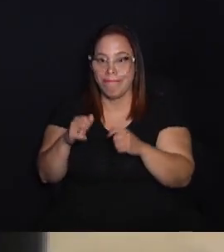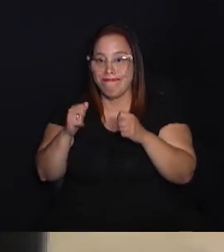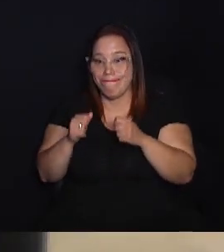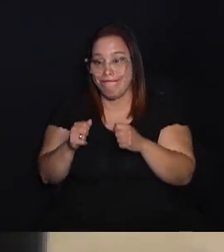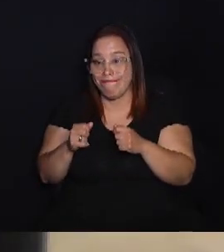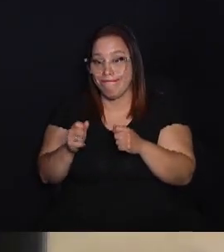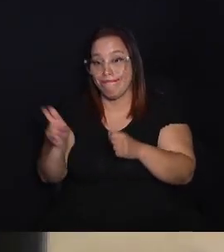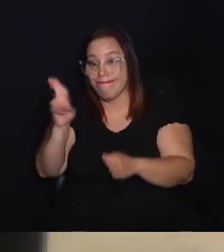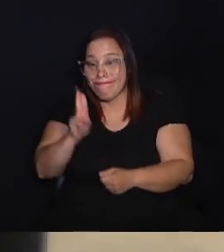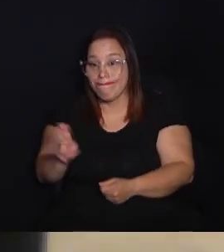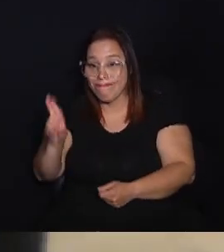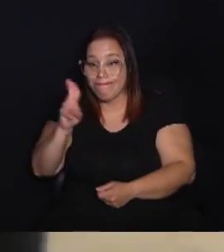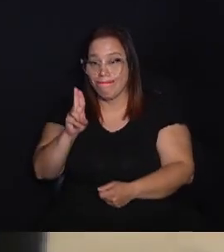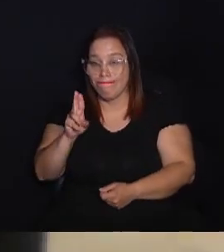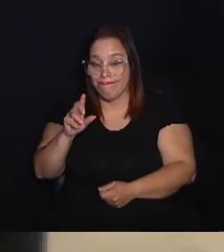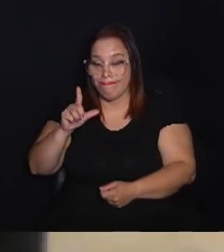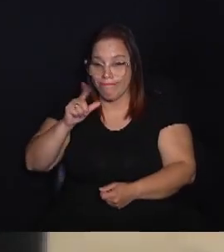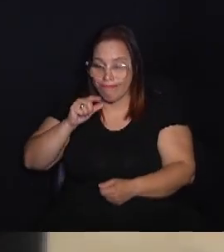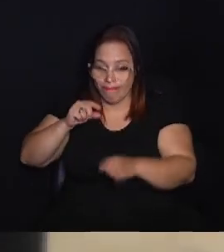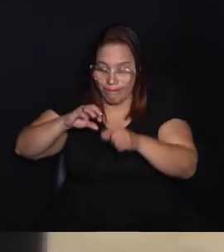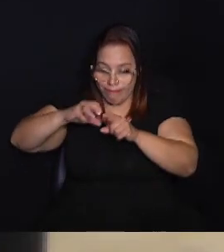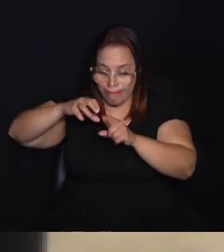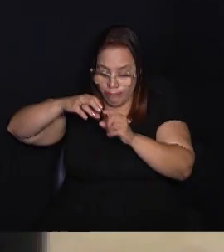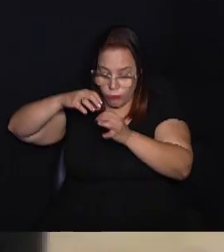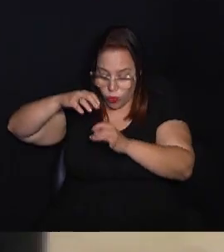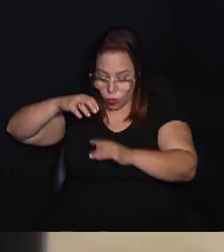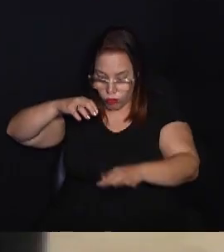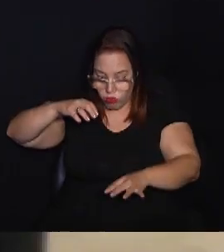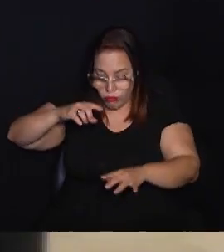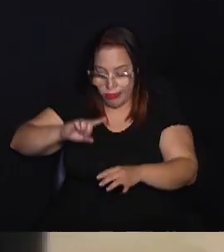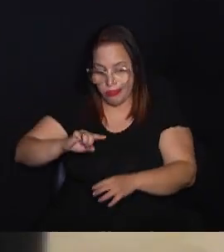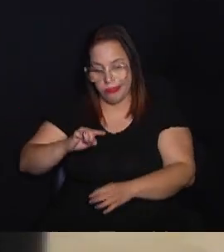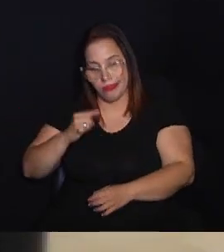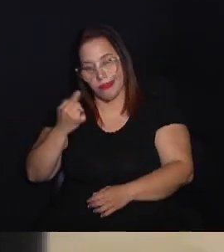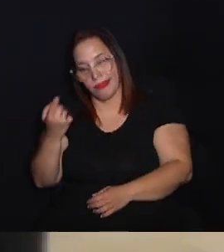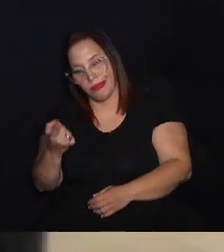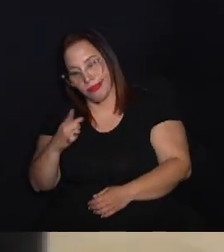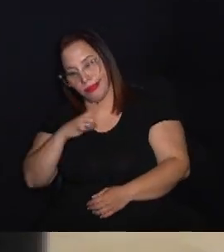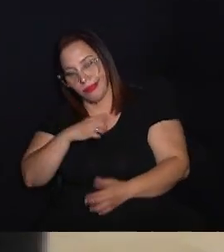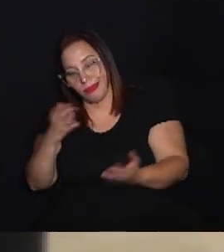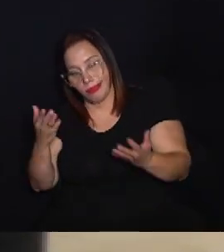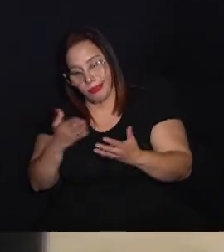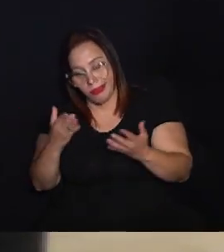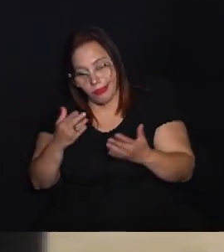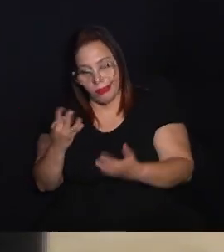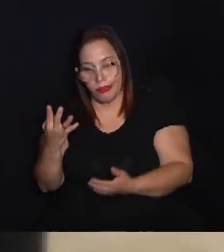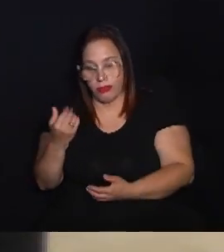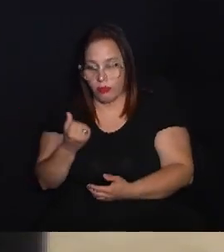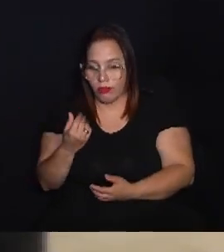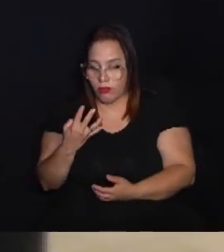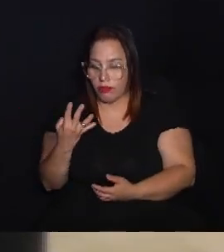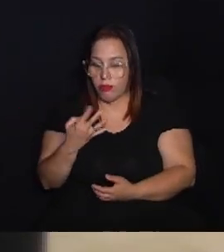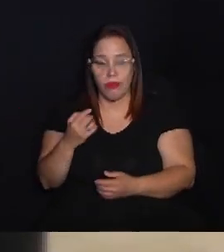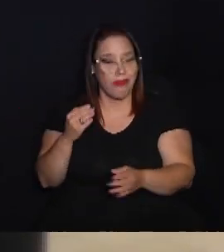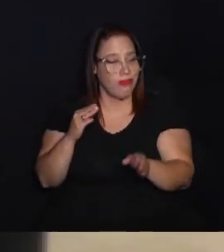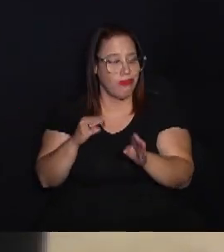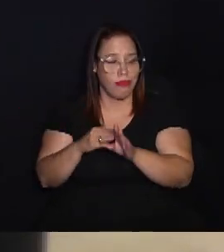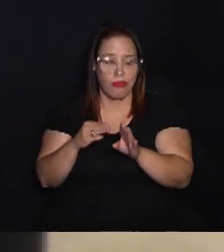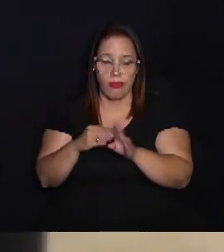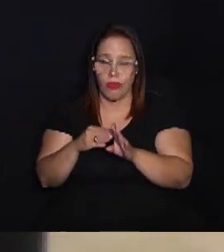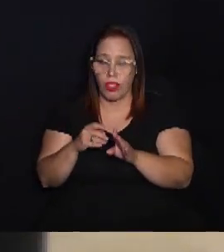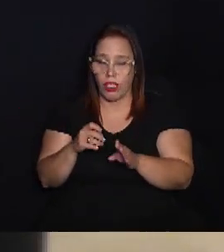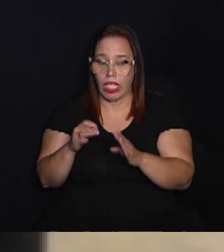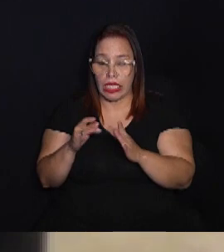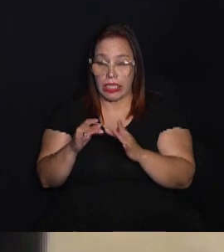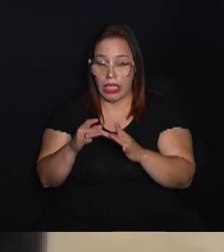pessoas poderiam consumir, né? Na sua torneira, por exemplo. E em contrapartida, a gente tem hoje já um quarto da população que não tem acesso água